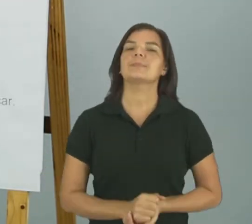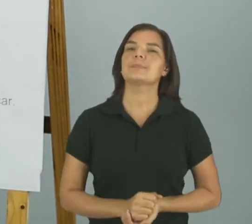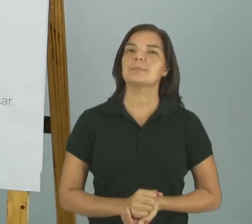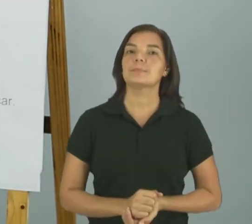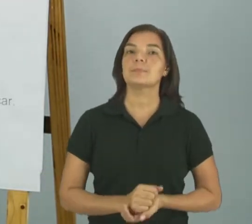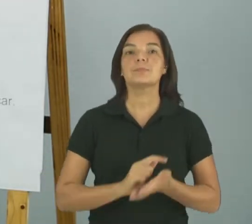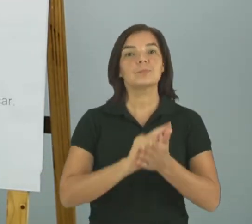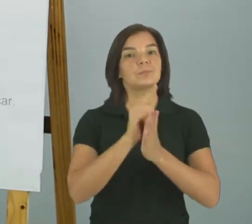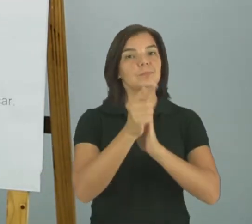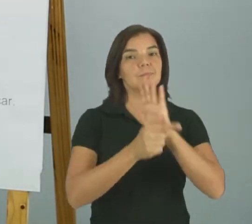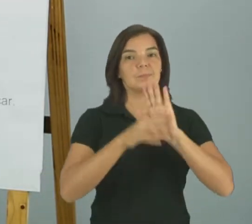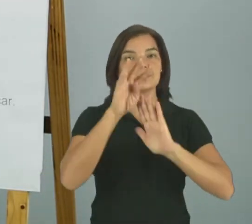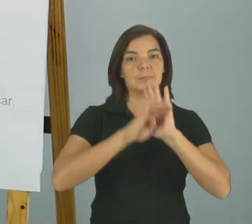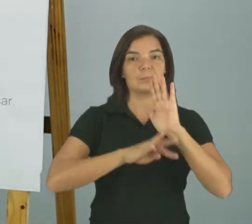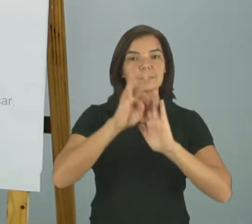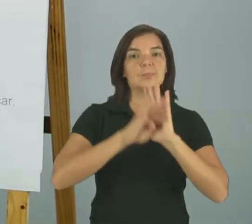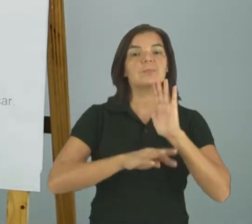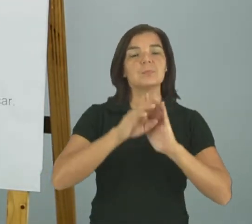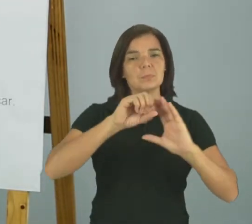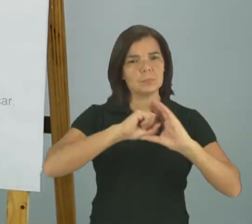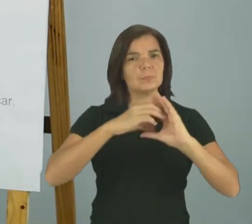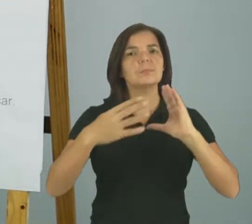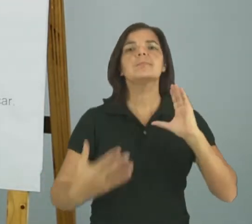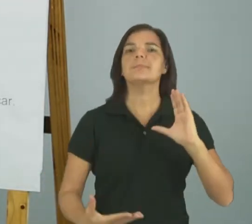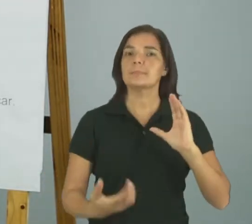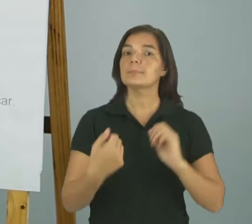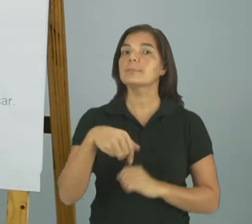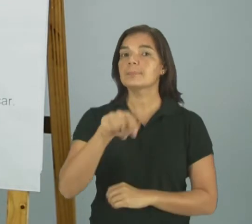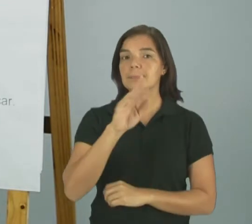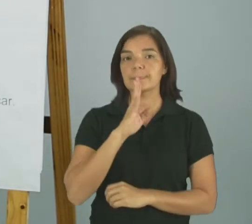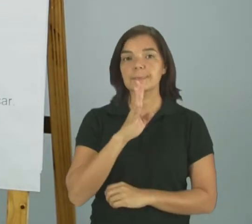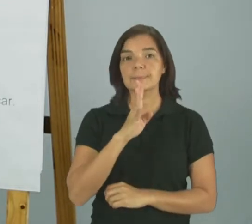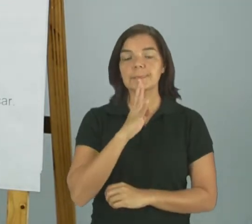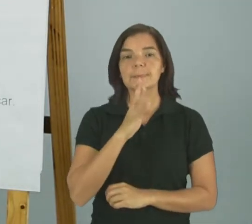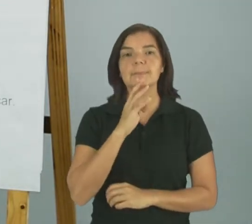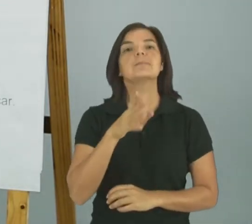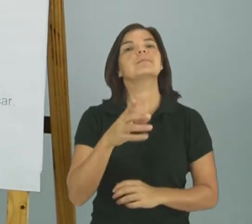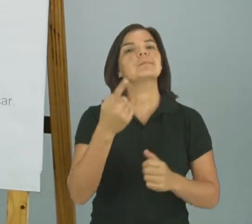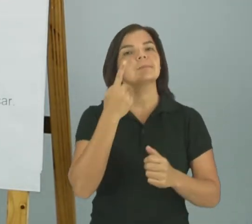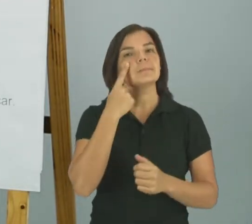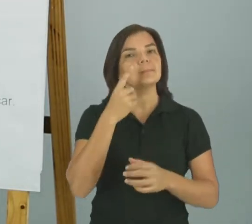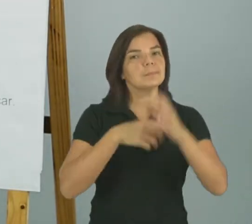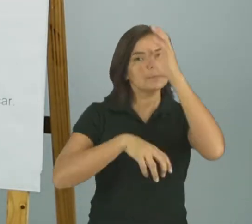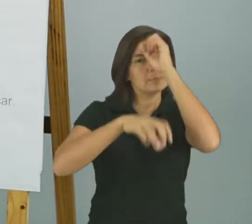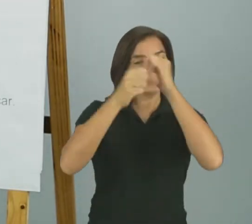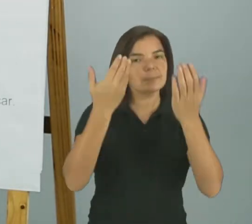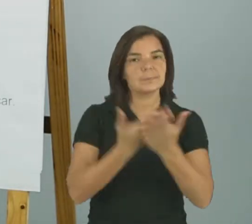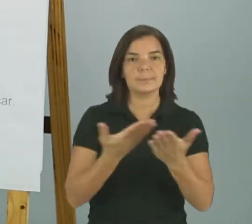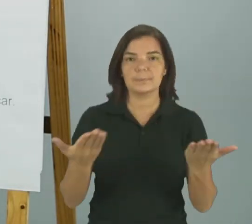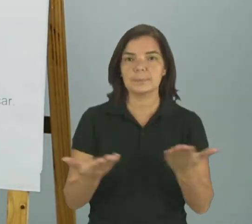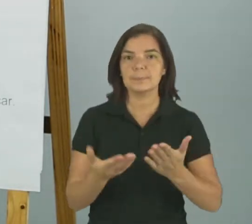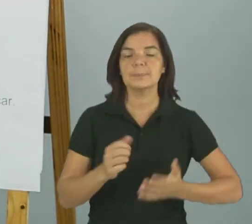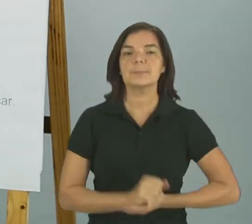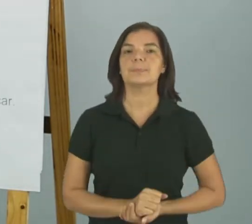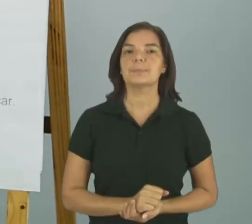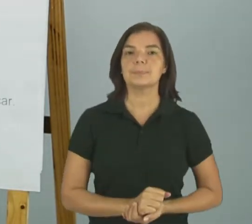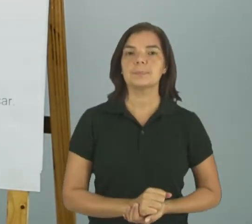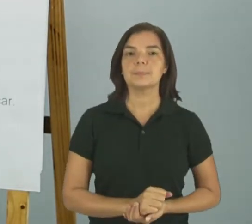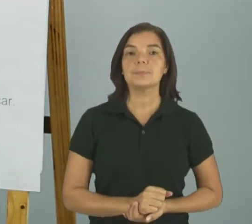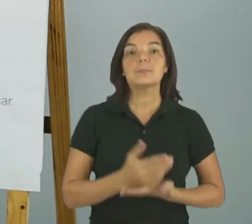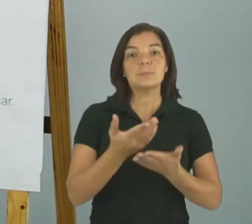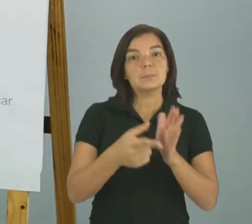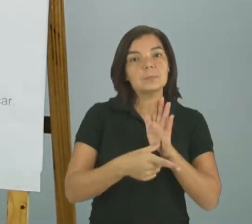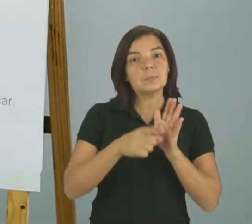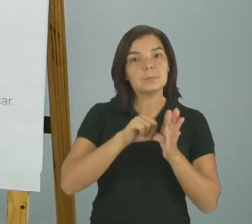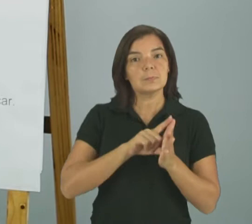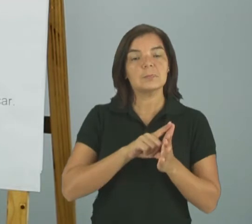um gênero textual onde tem muitas características que precisamos conhecer primeiro. E é isso que vamos aprender na nossa aula hoje, tá? E